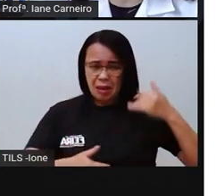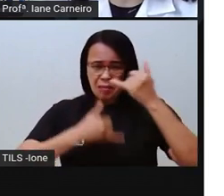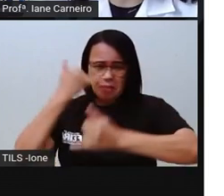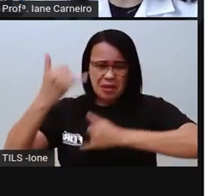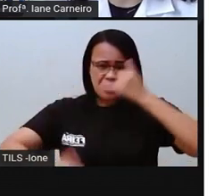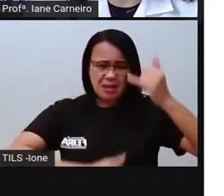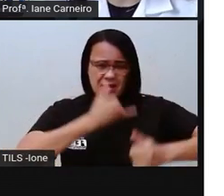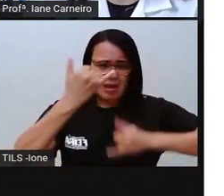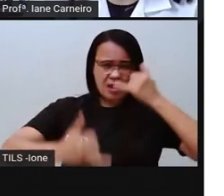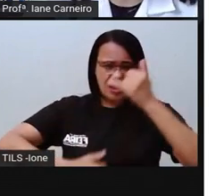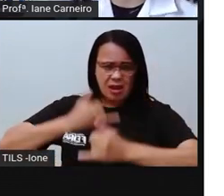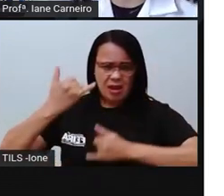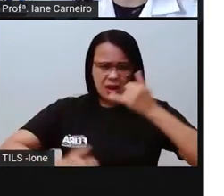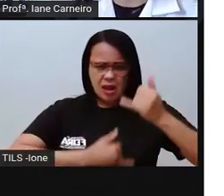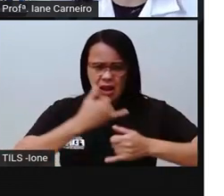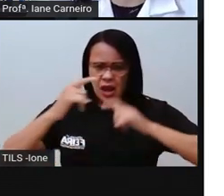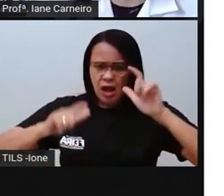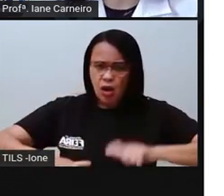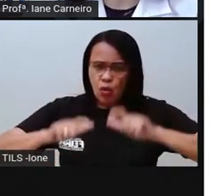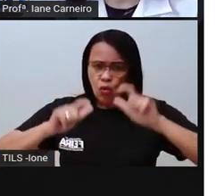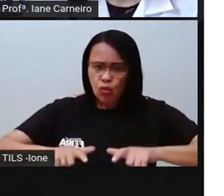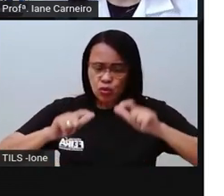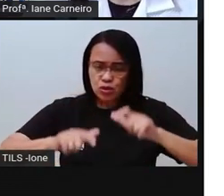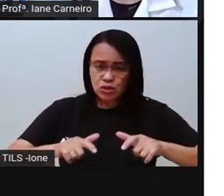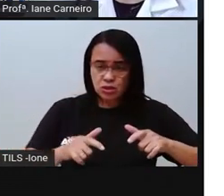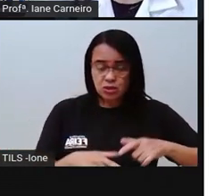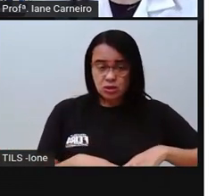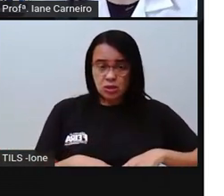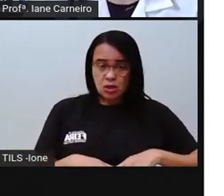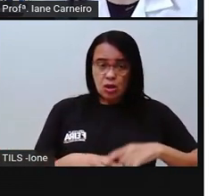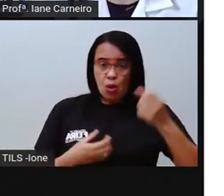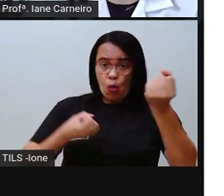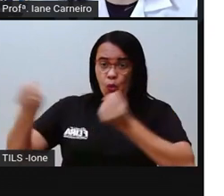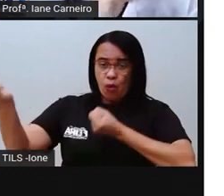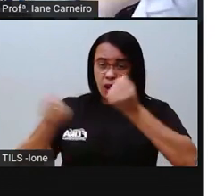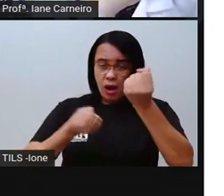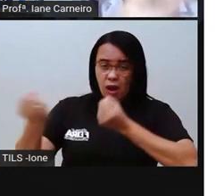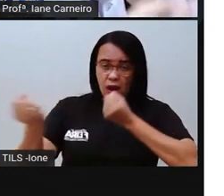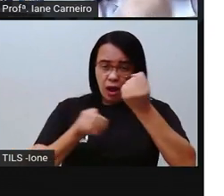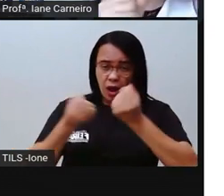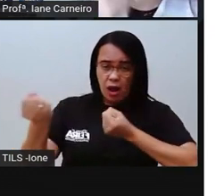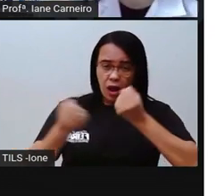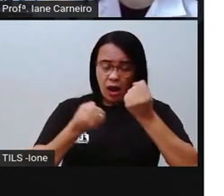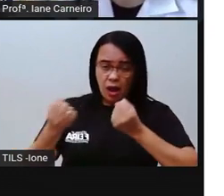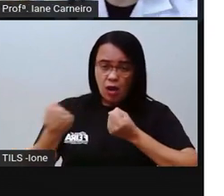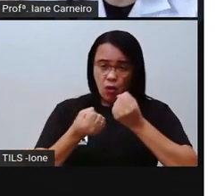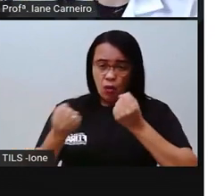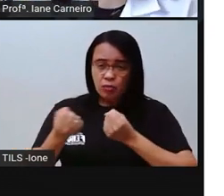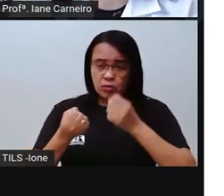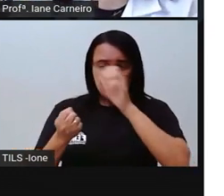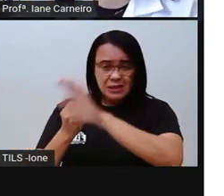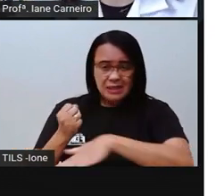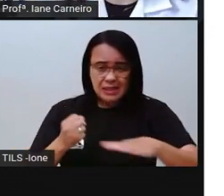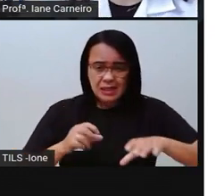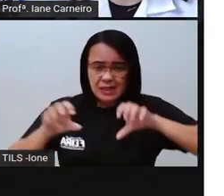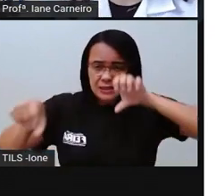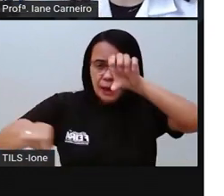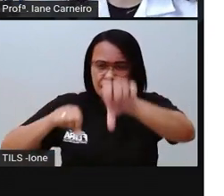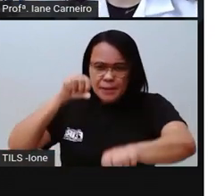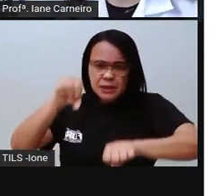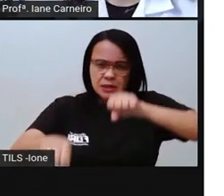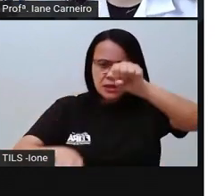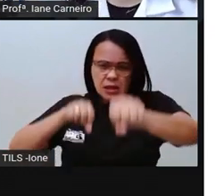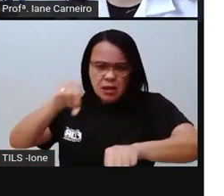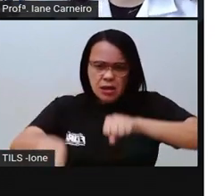frente de casa e aí tem que ter cuidado, né? Com os carros, desculpa, com os carros, motos que passam, né?